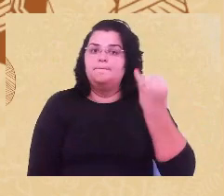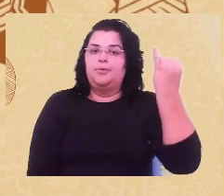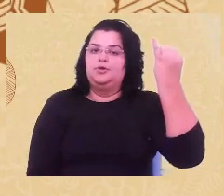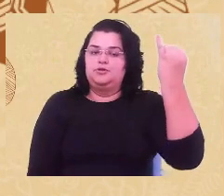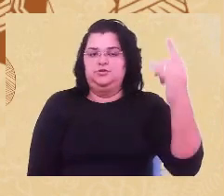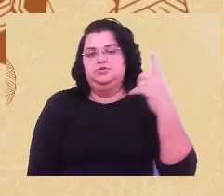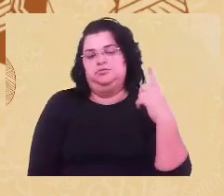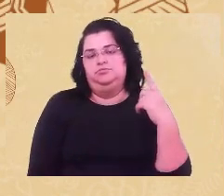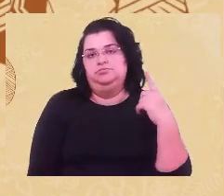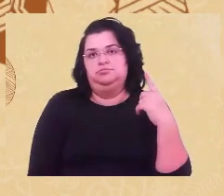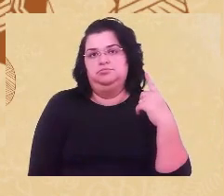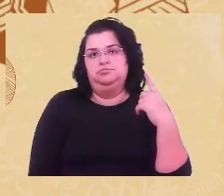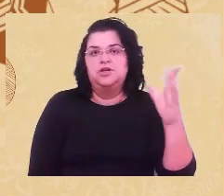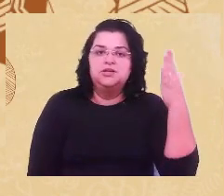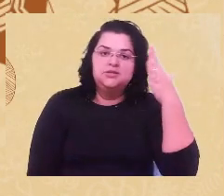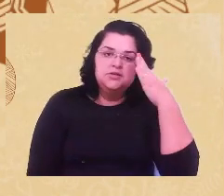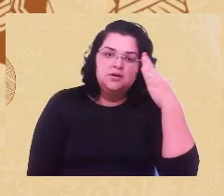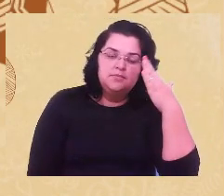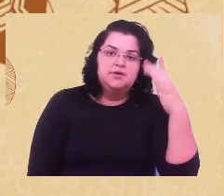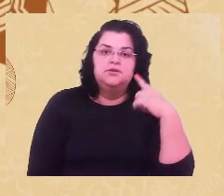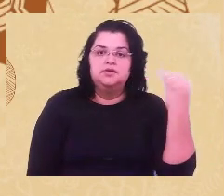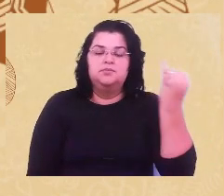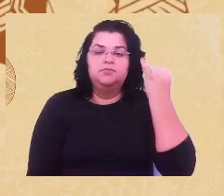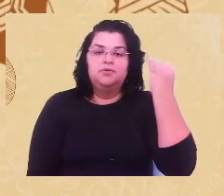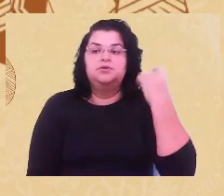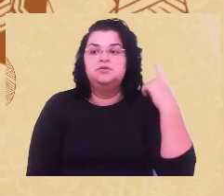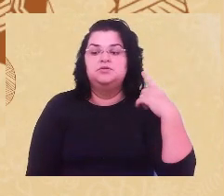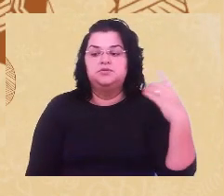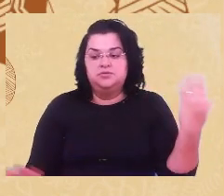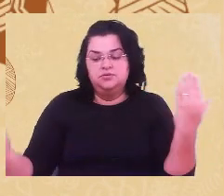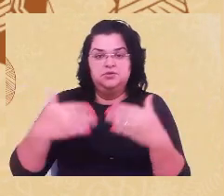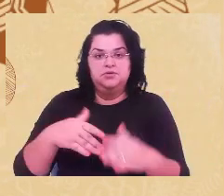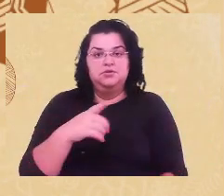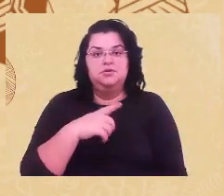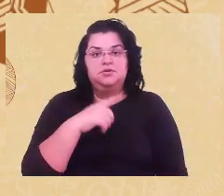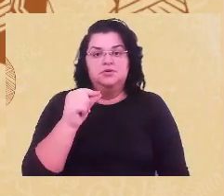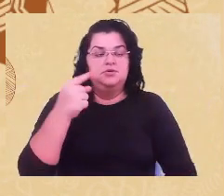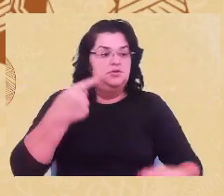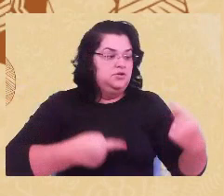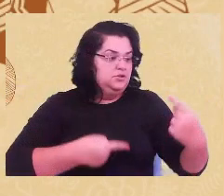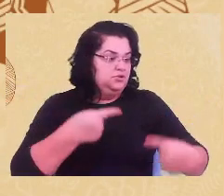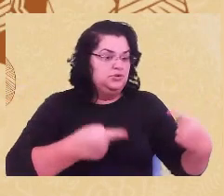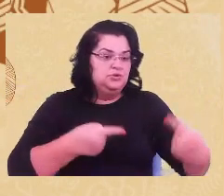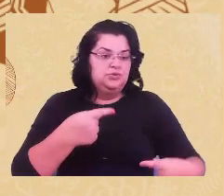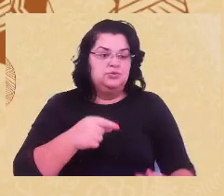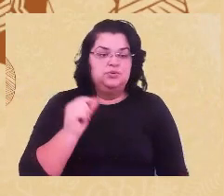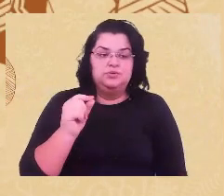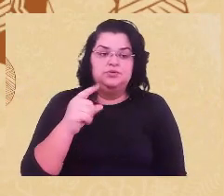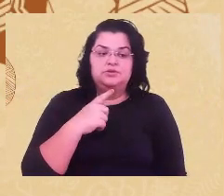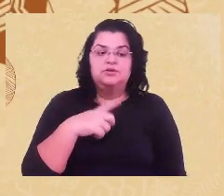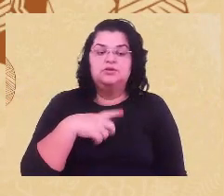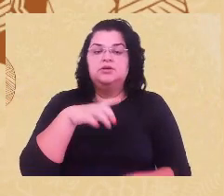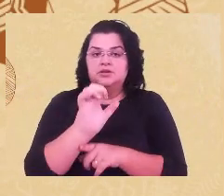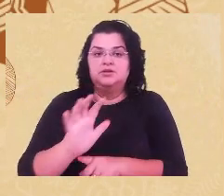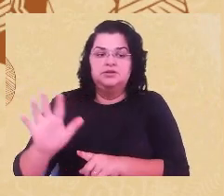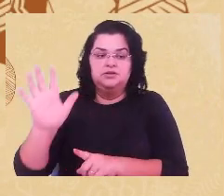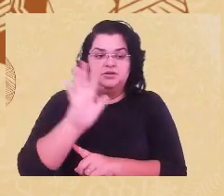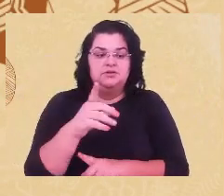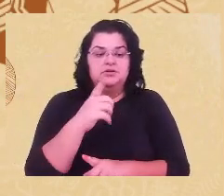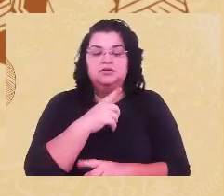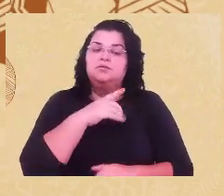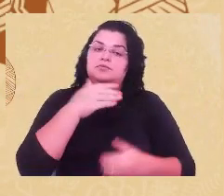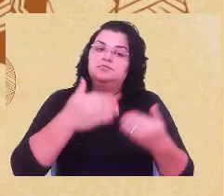ideia do saber e do poder. Aníbal Quirrano articulou o Estado às condições étnico